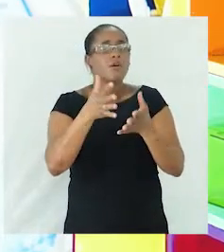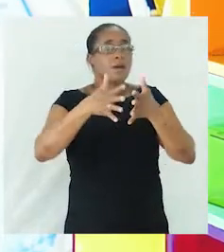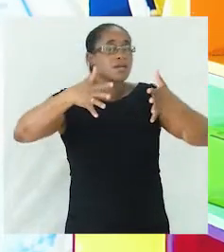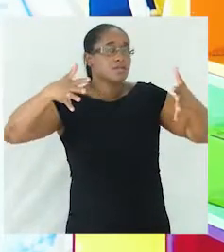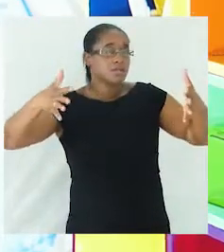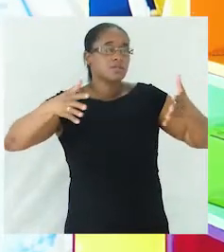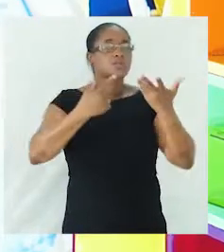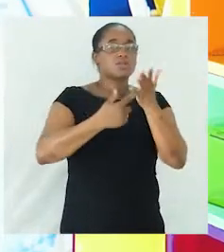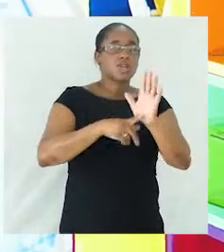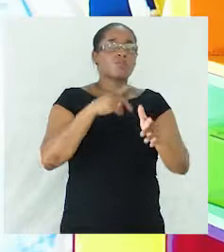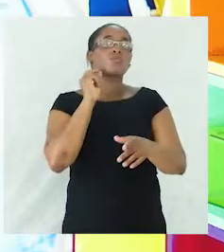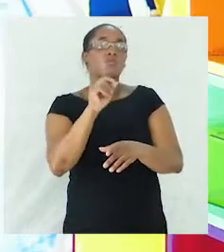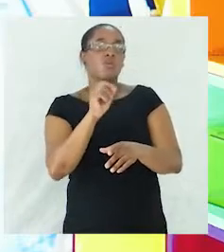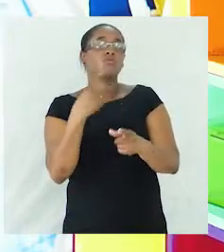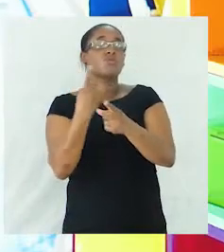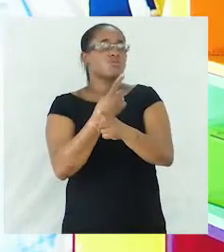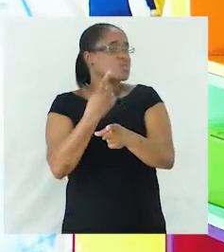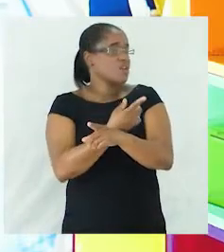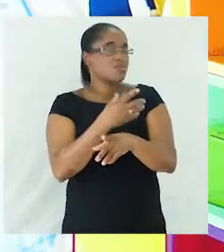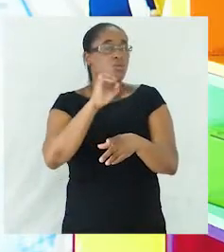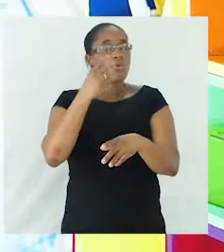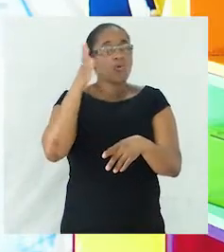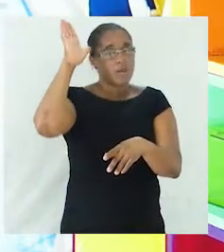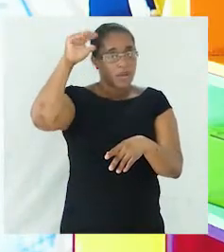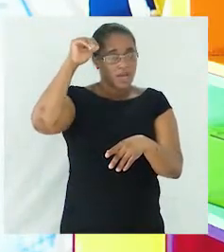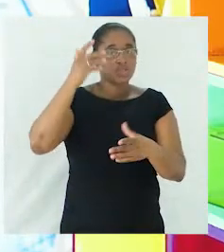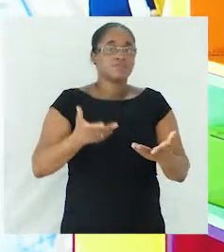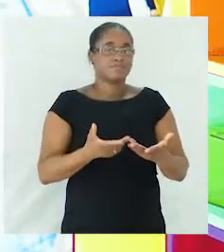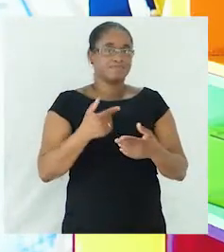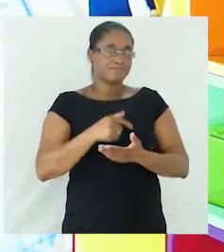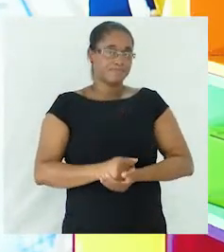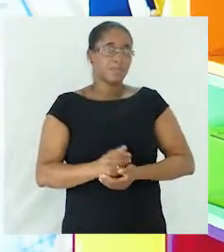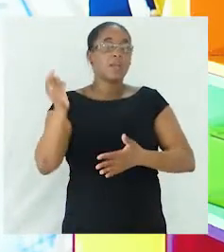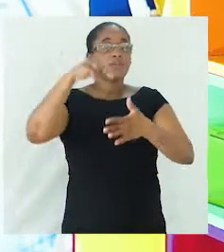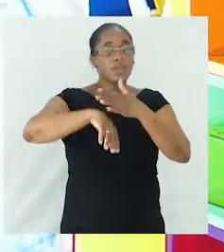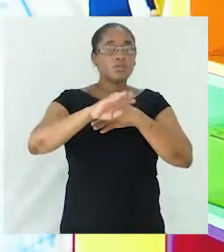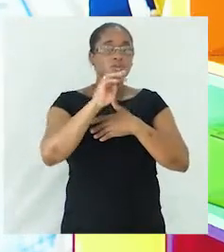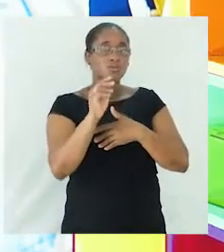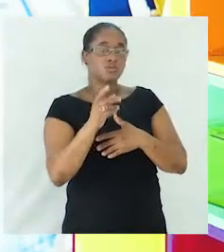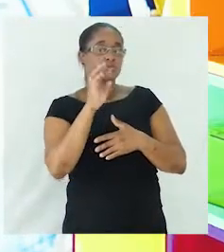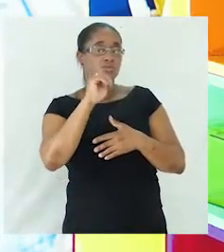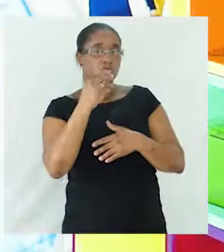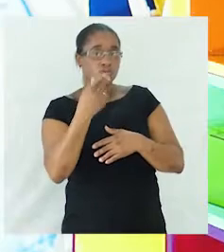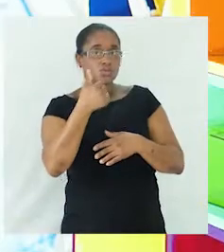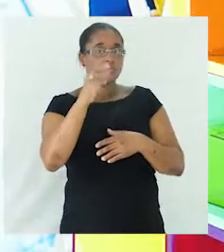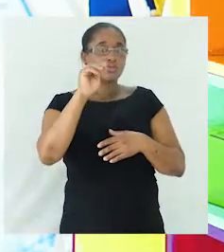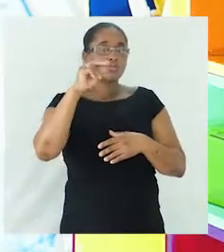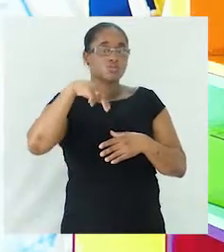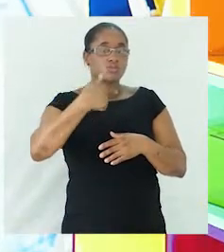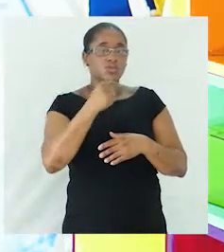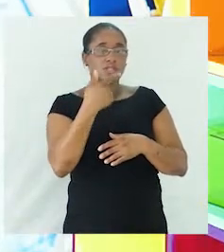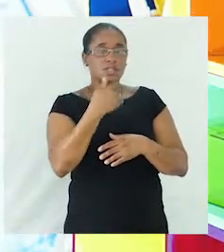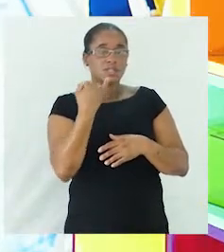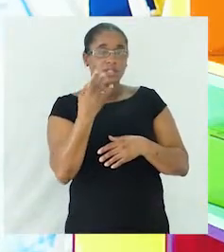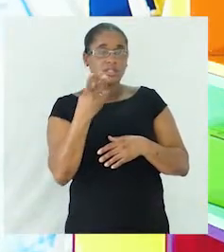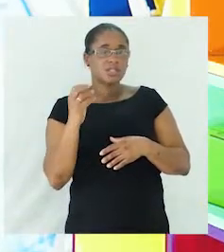objetos, de animais. Sim? Pois bem, dentro dos substantivos comuns, nós vamos encontrar